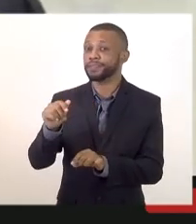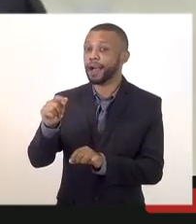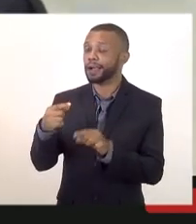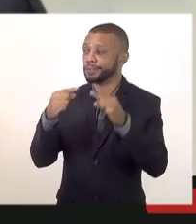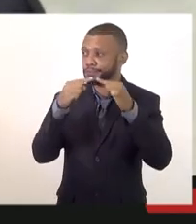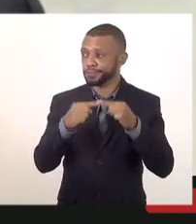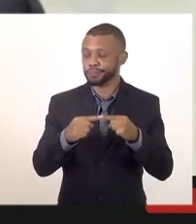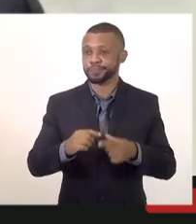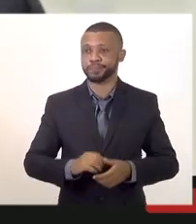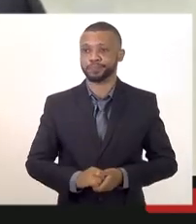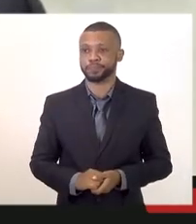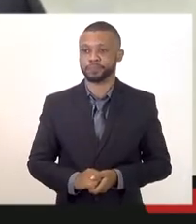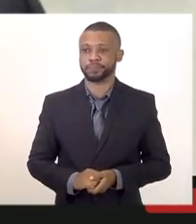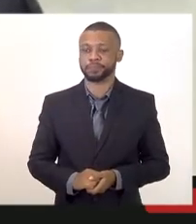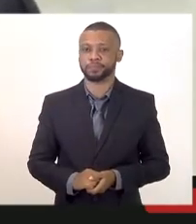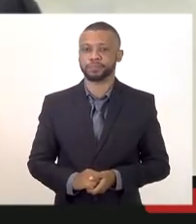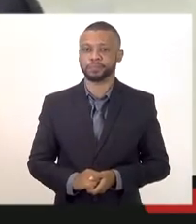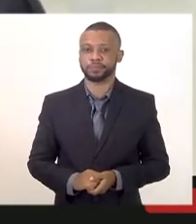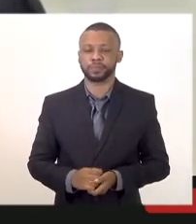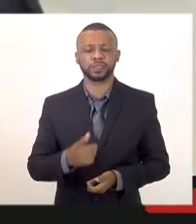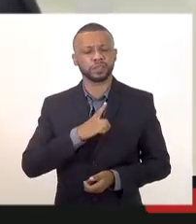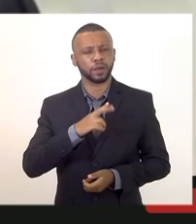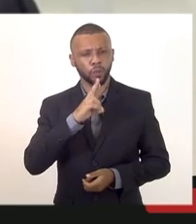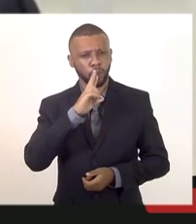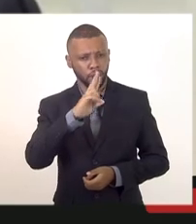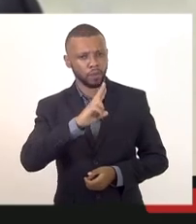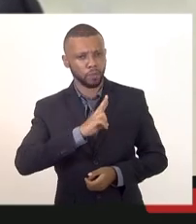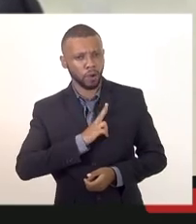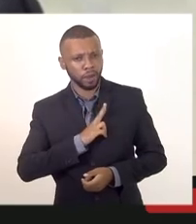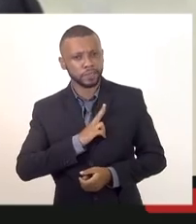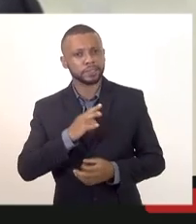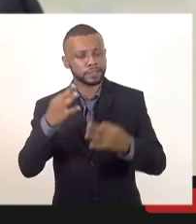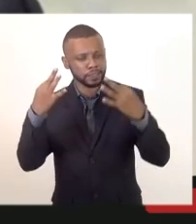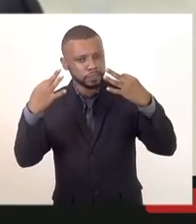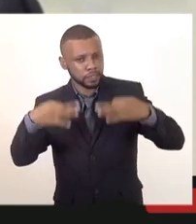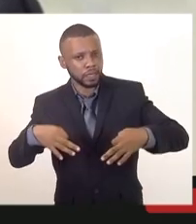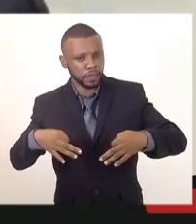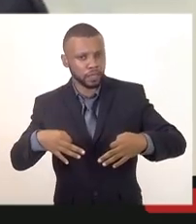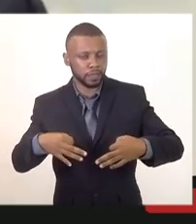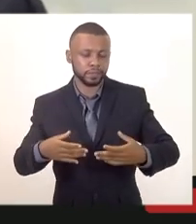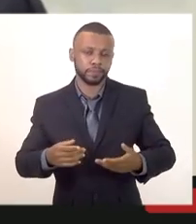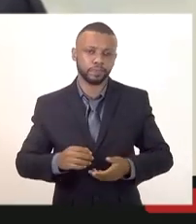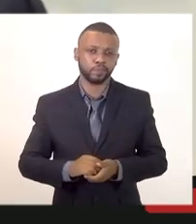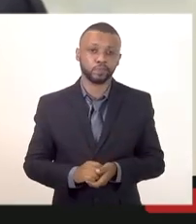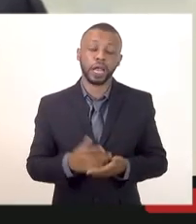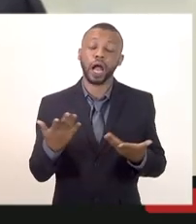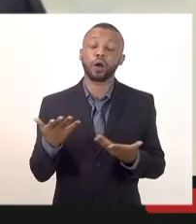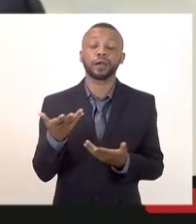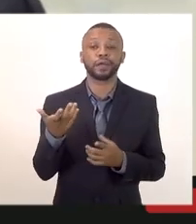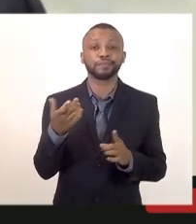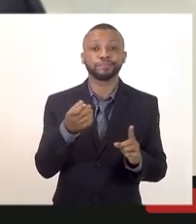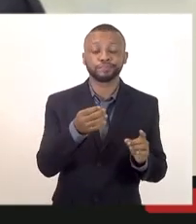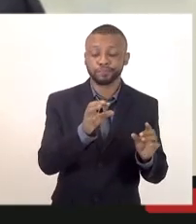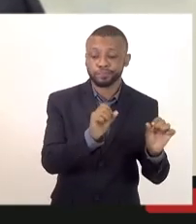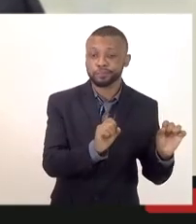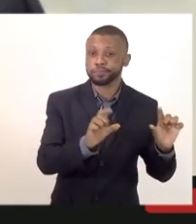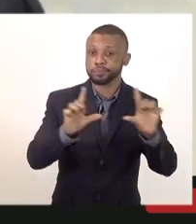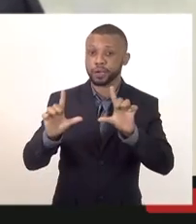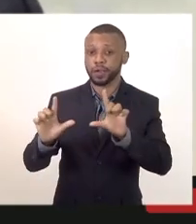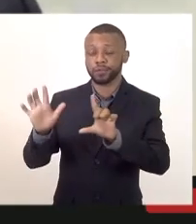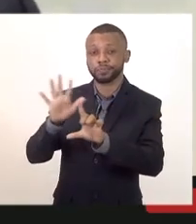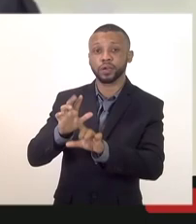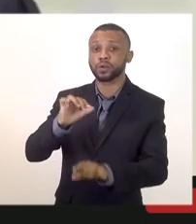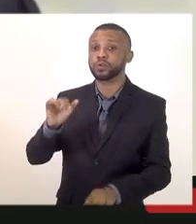agradecer ao coronel pela resposta e passar a palavra senão o Júlio e o Plínio não vão conseguir